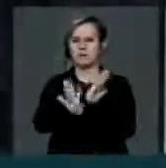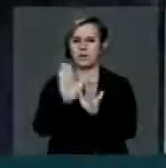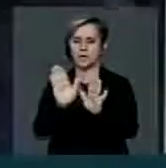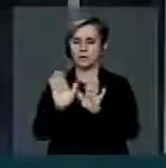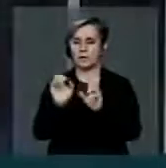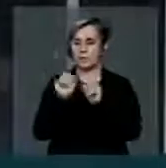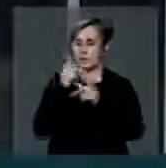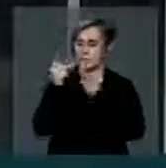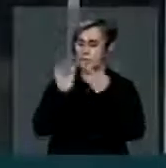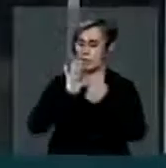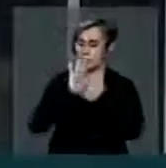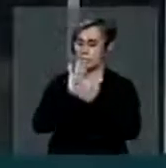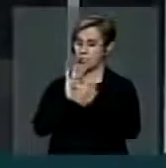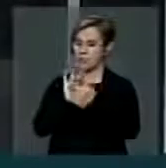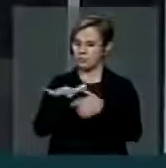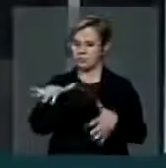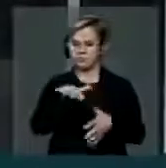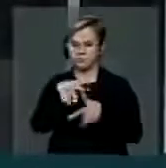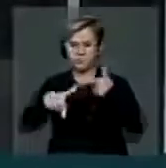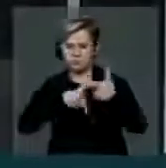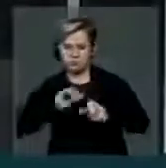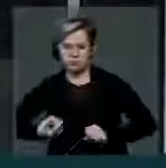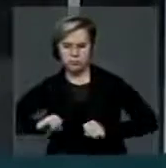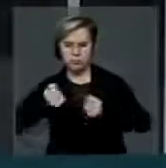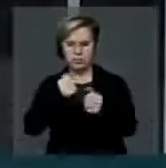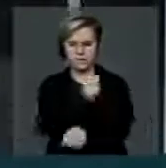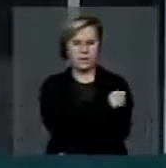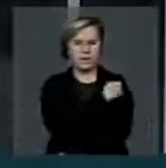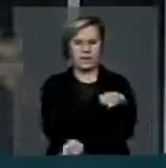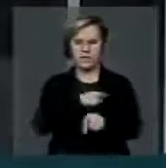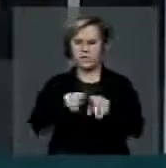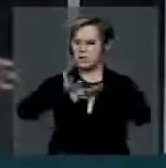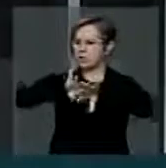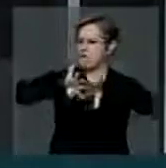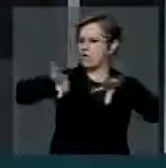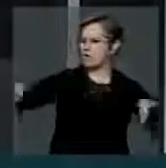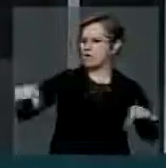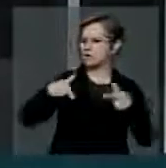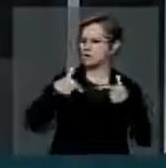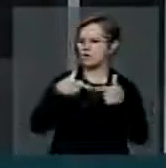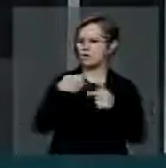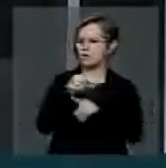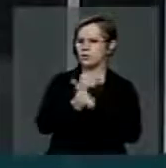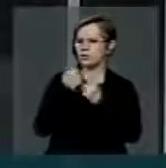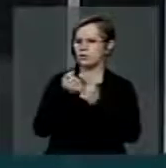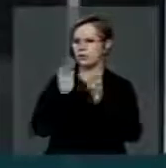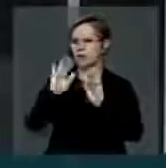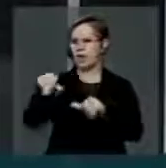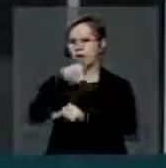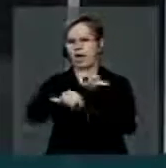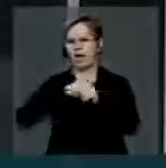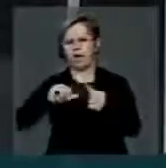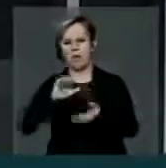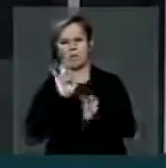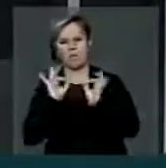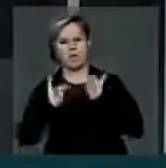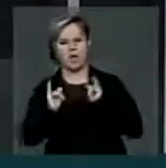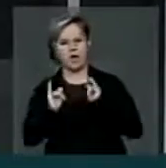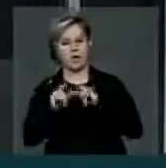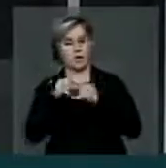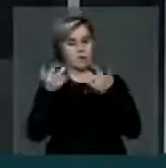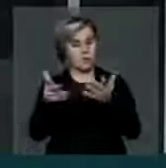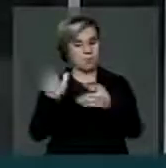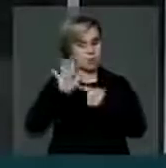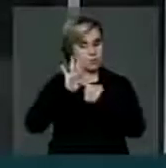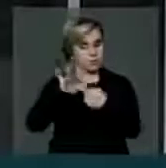estudantil também se afastou das lutas sociais, viraram chapa branca. Mas esse movimento também